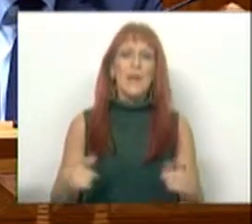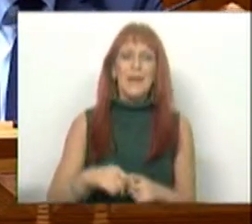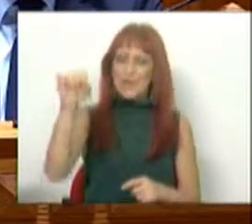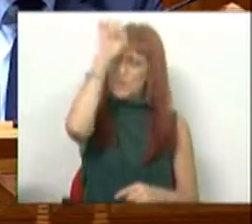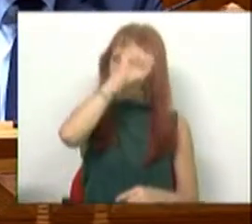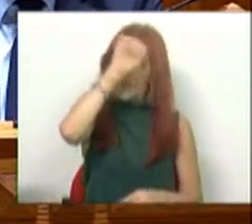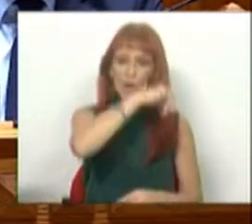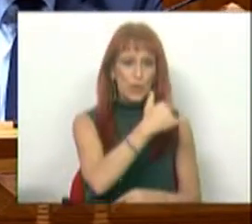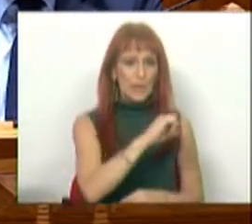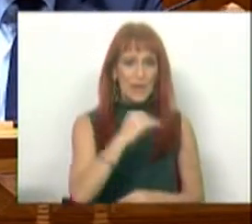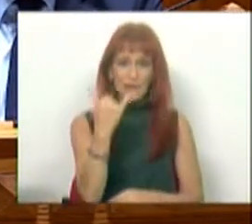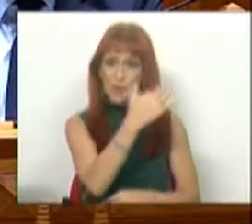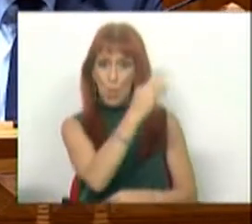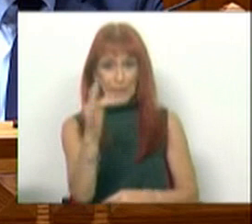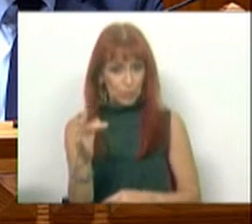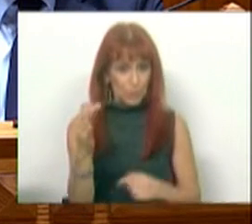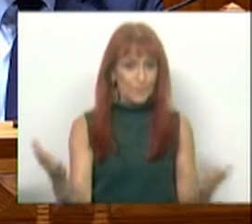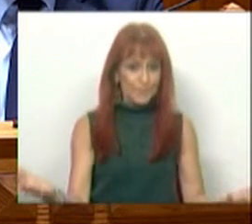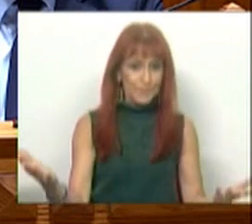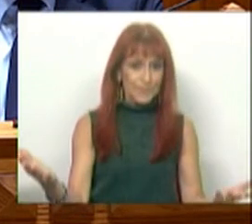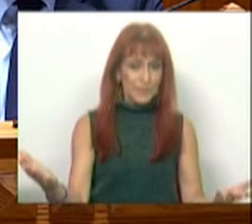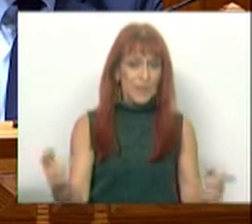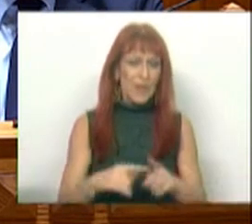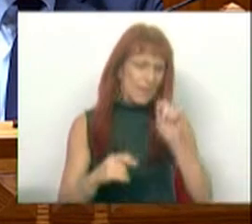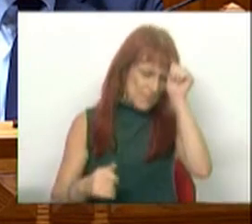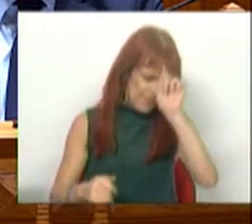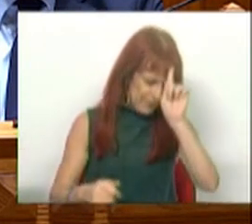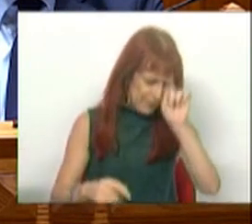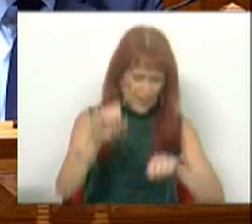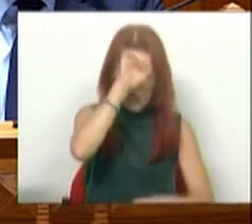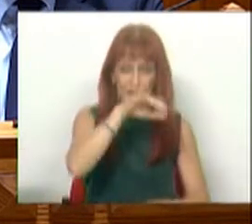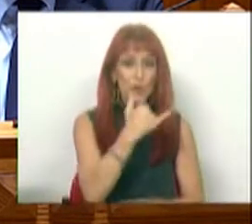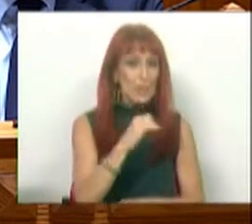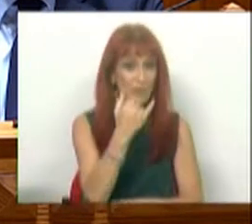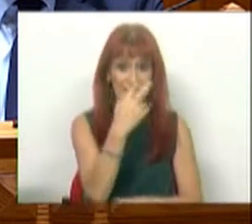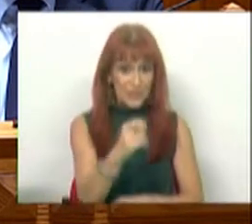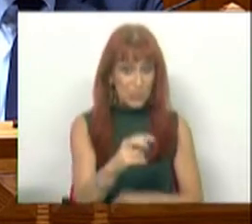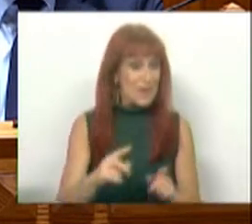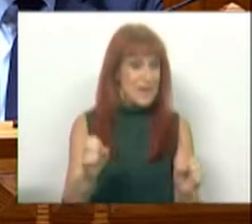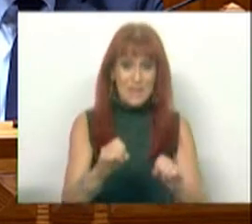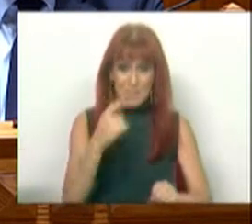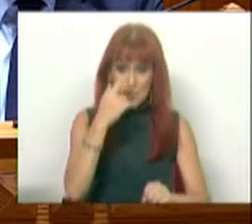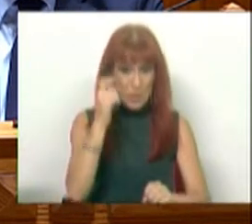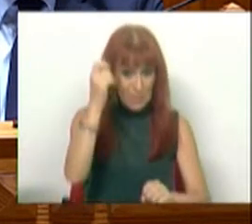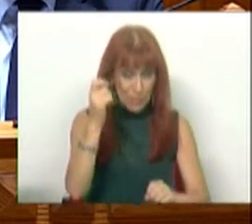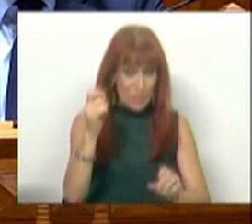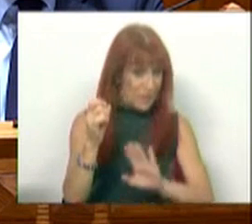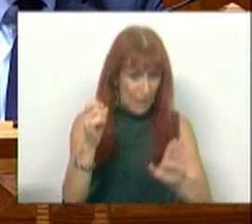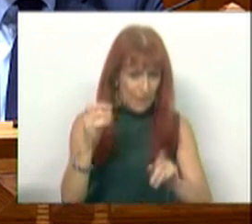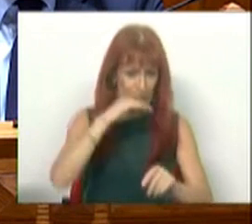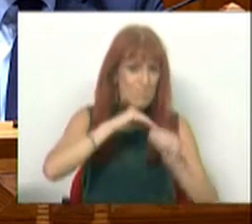em janeiro de 2024, melhor, em janeiro de 2023, nenhum pensionista